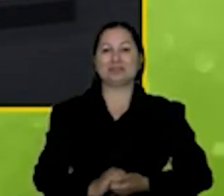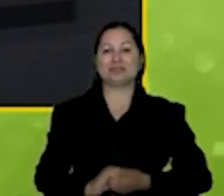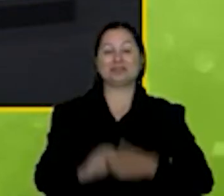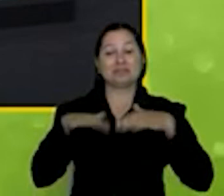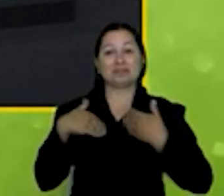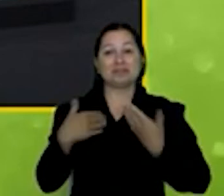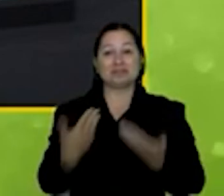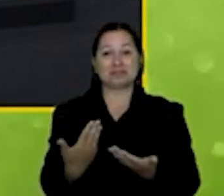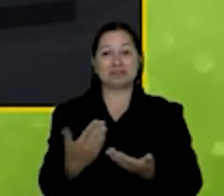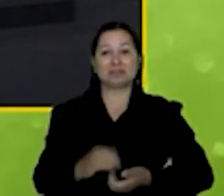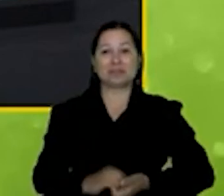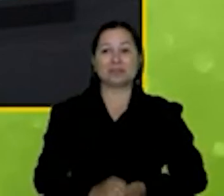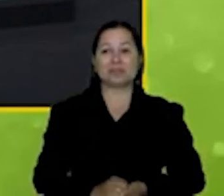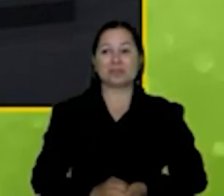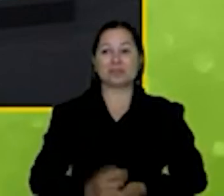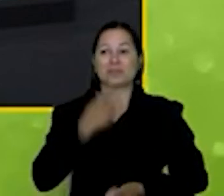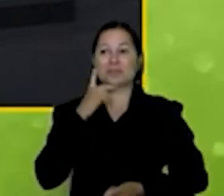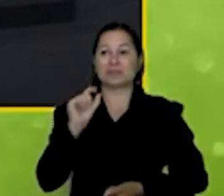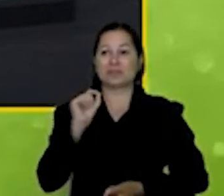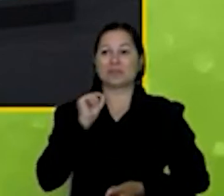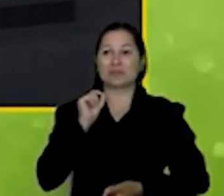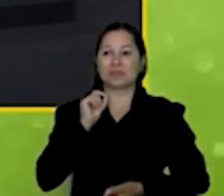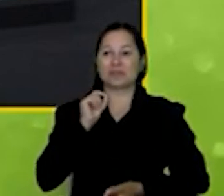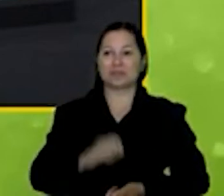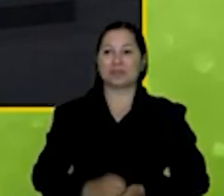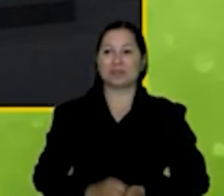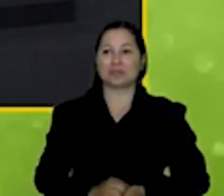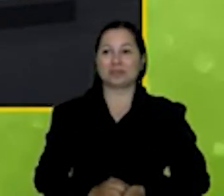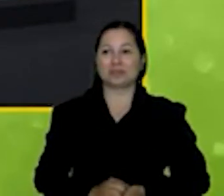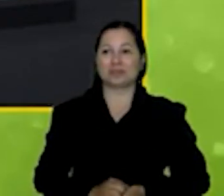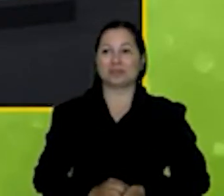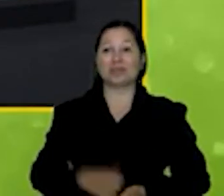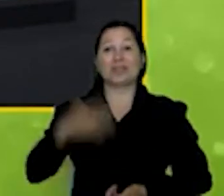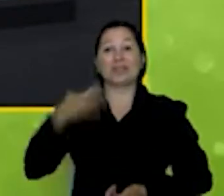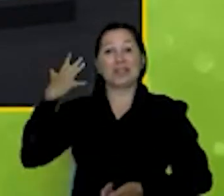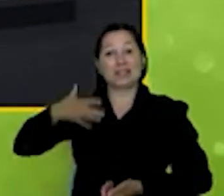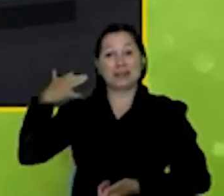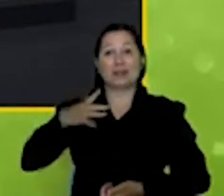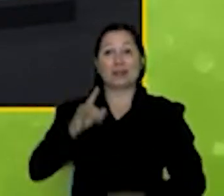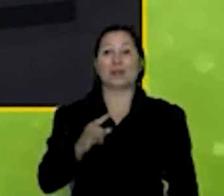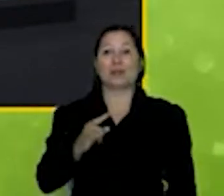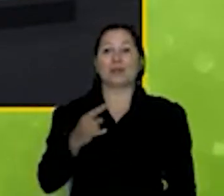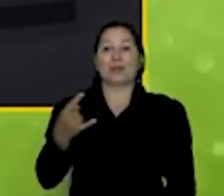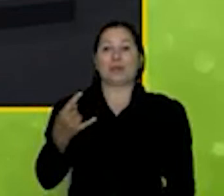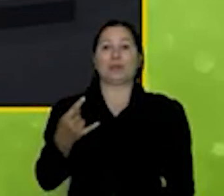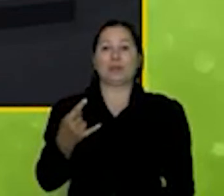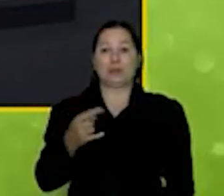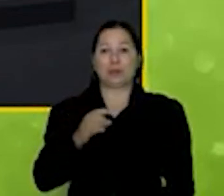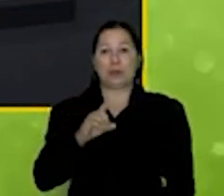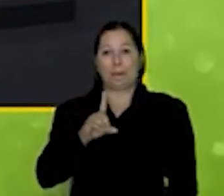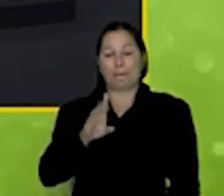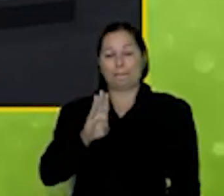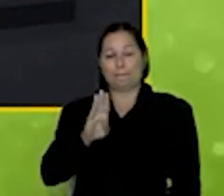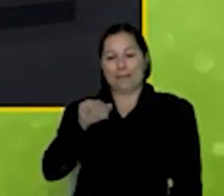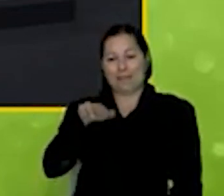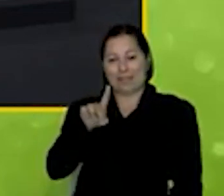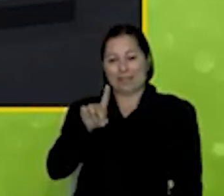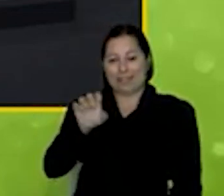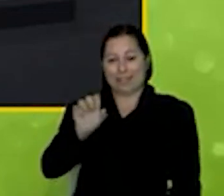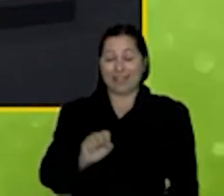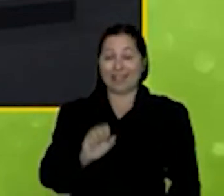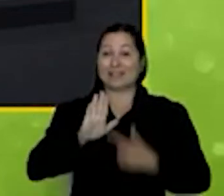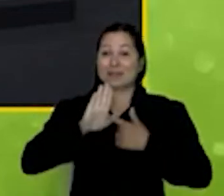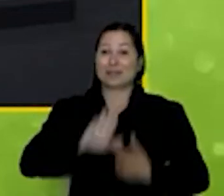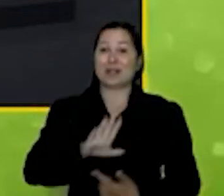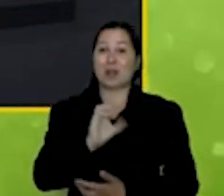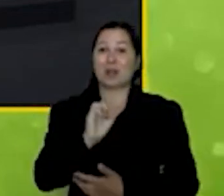enfim dizer que esse painel é o último painel que o BNDES apresenta na COP26 portanto é